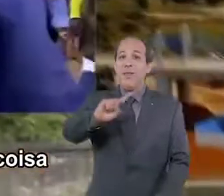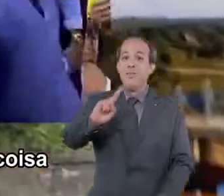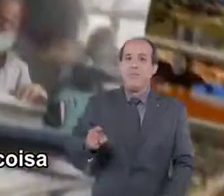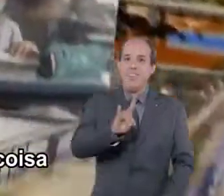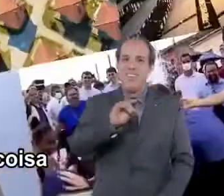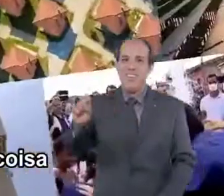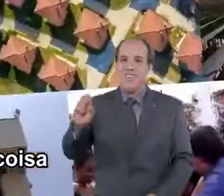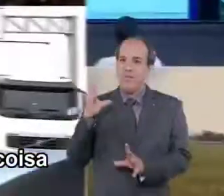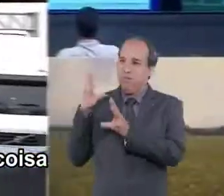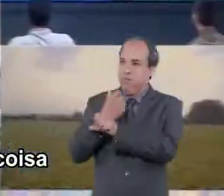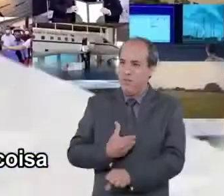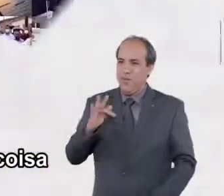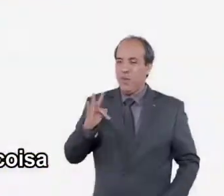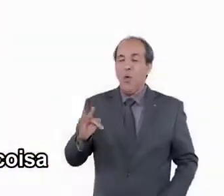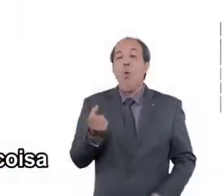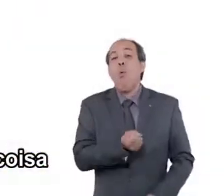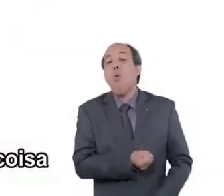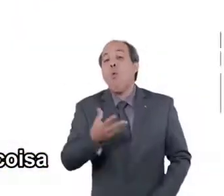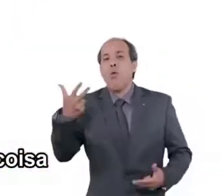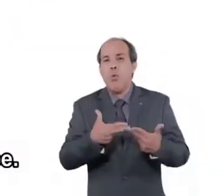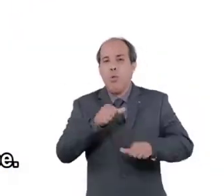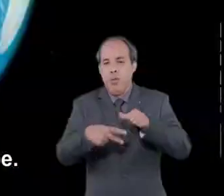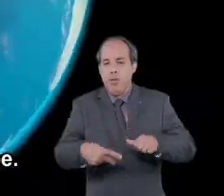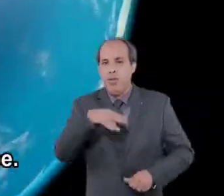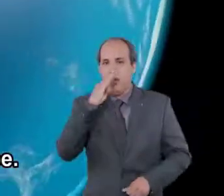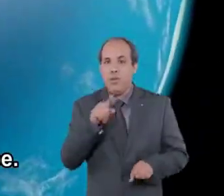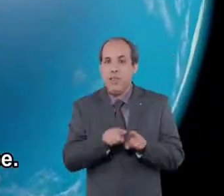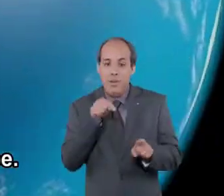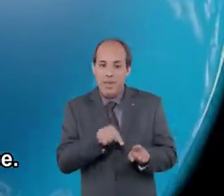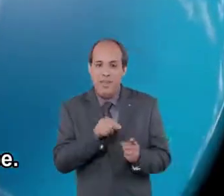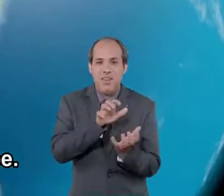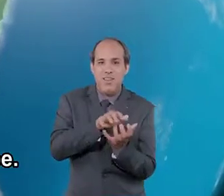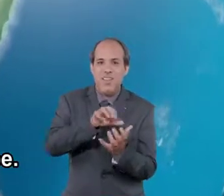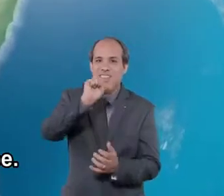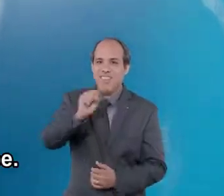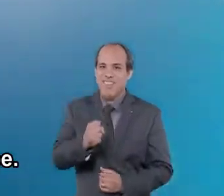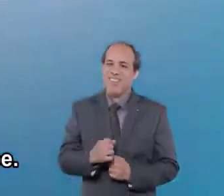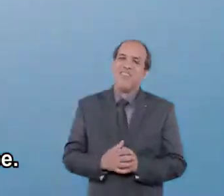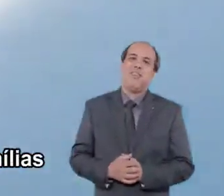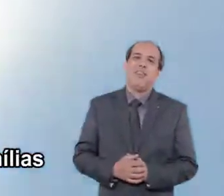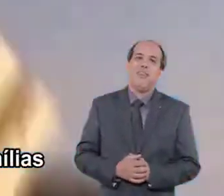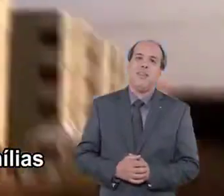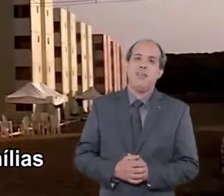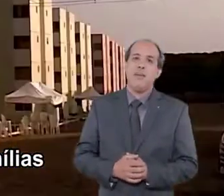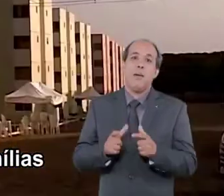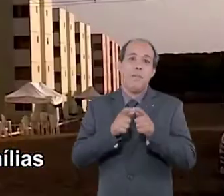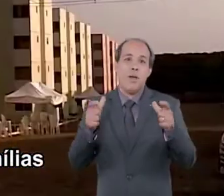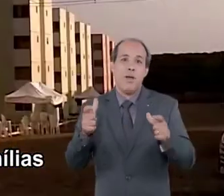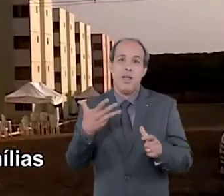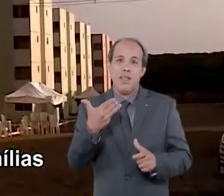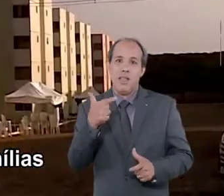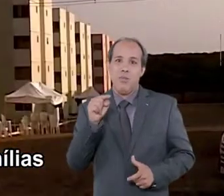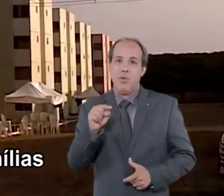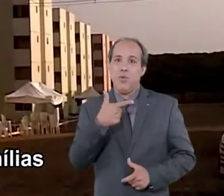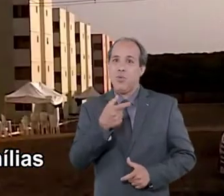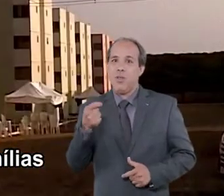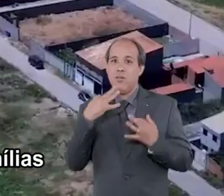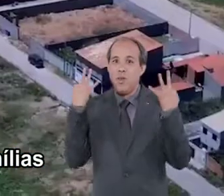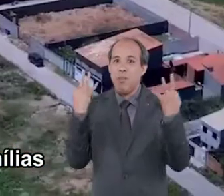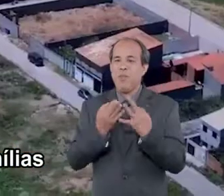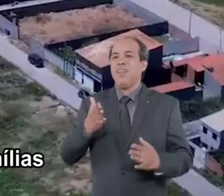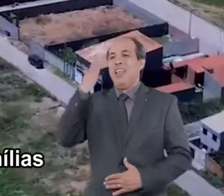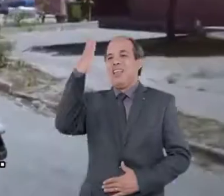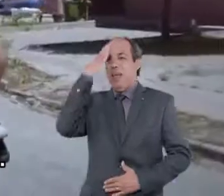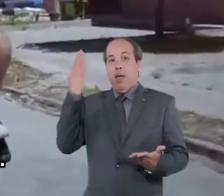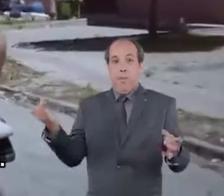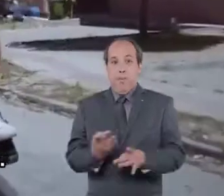Mil dias de governo federal e olha quanta coisa mudou no Brasil e aqui em Sergipe. E o digam as mais de 13 mil e 200